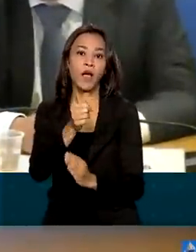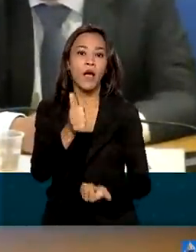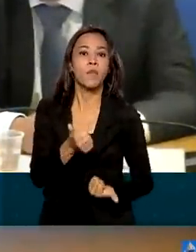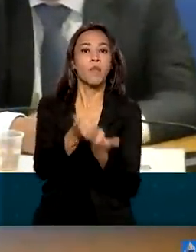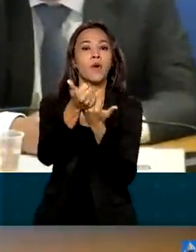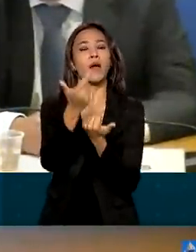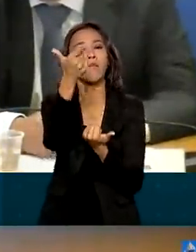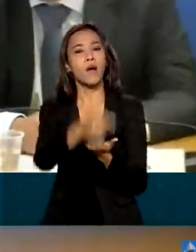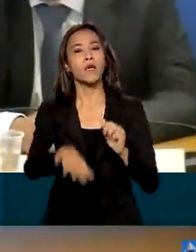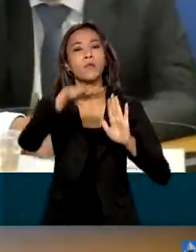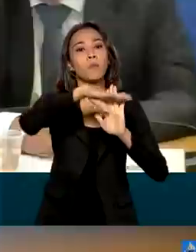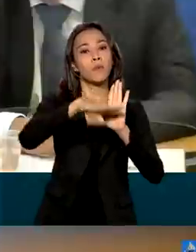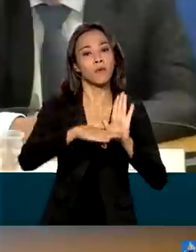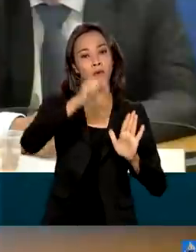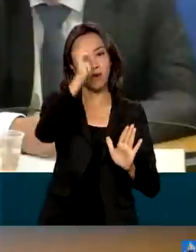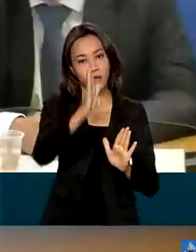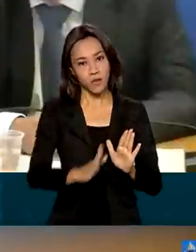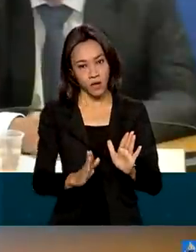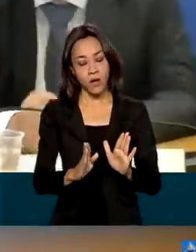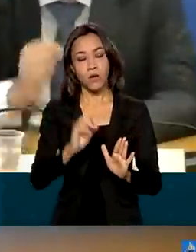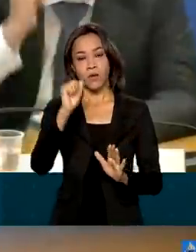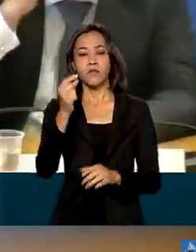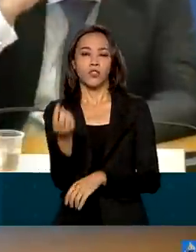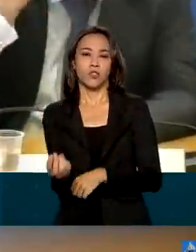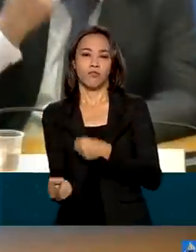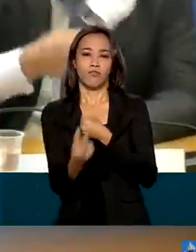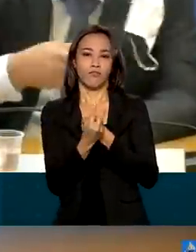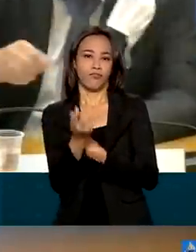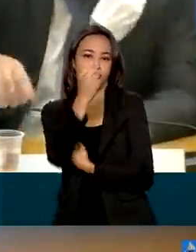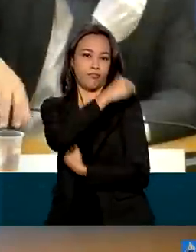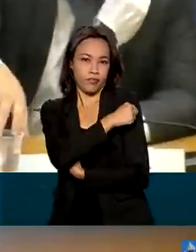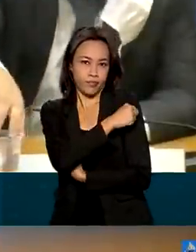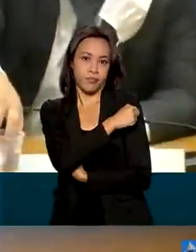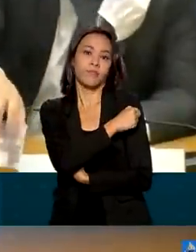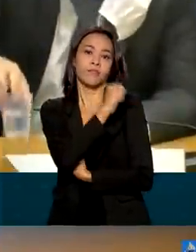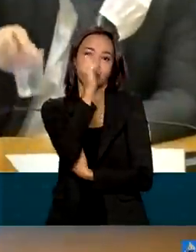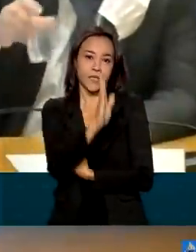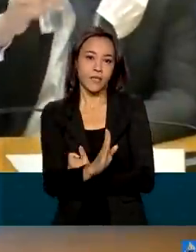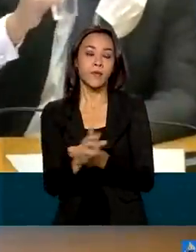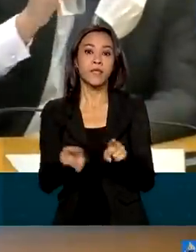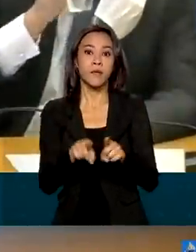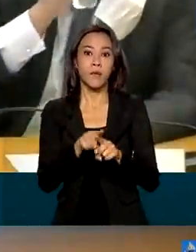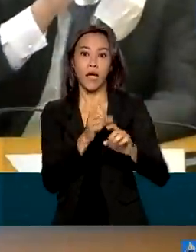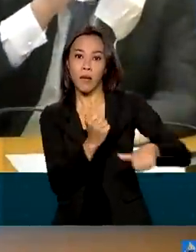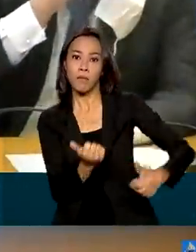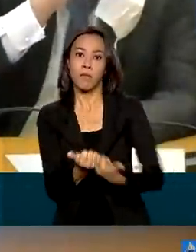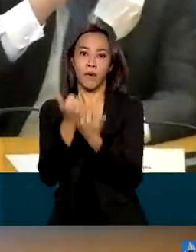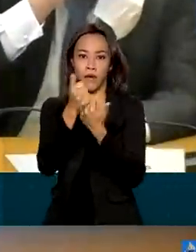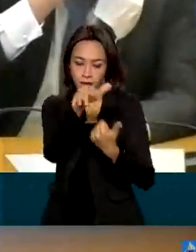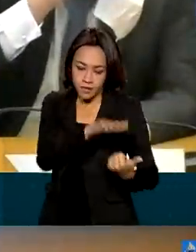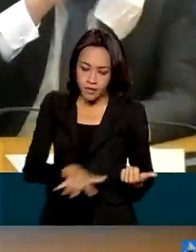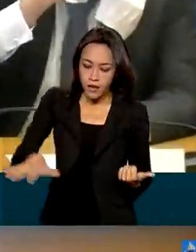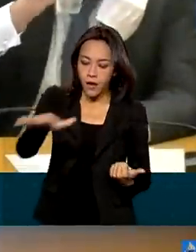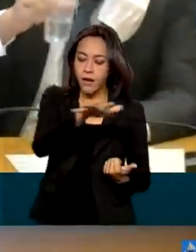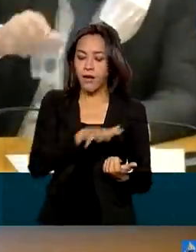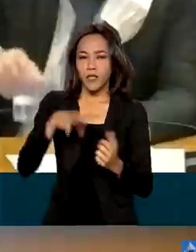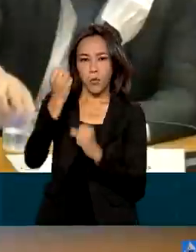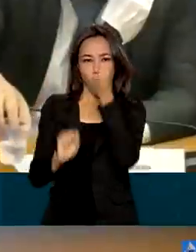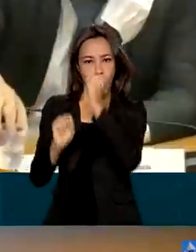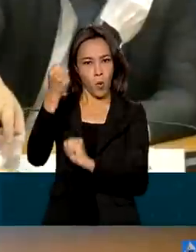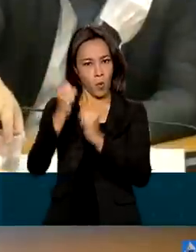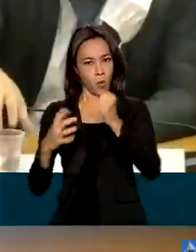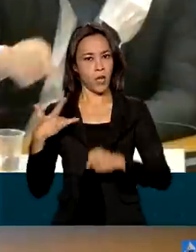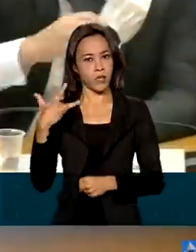Nacional de Imunização, fortalecer o complexo industrial da saúde do nosso país